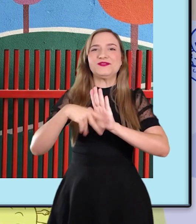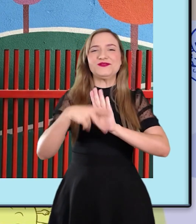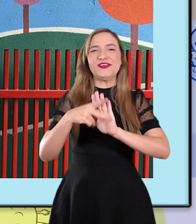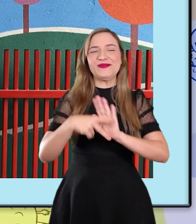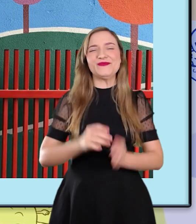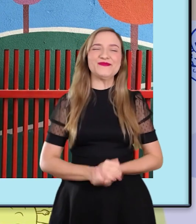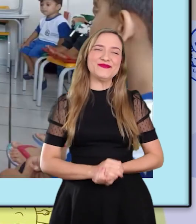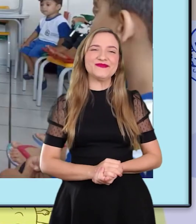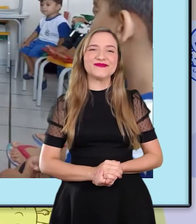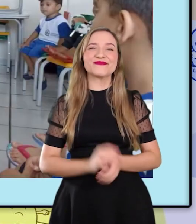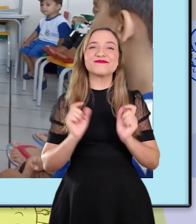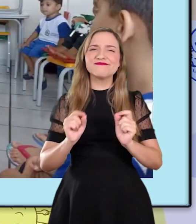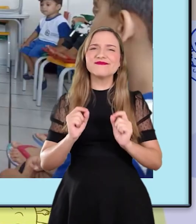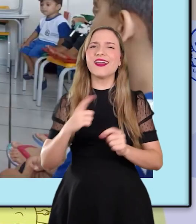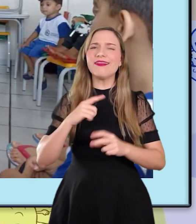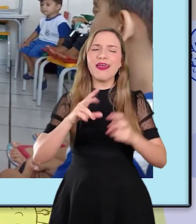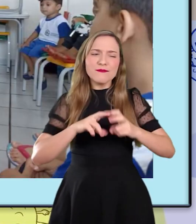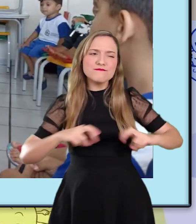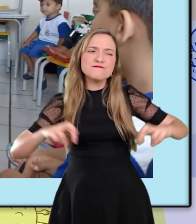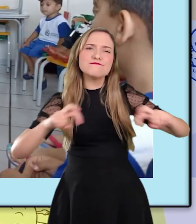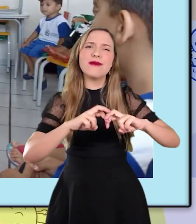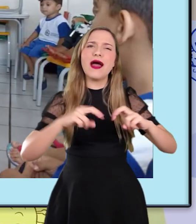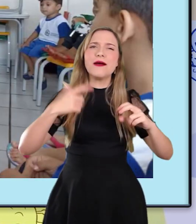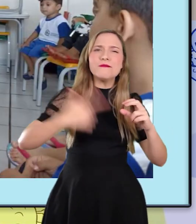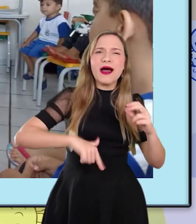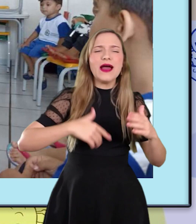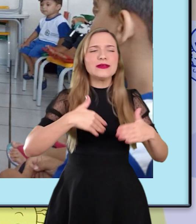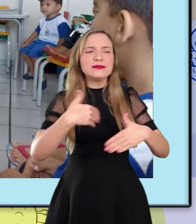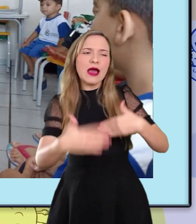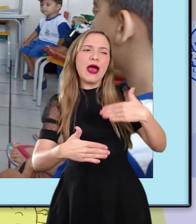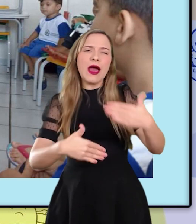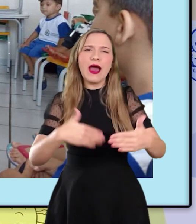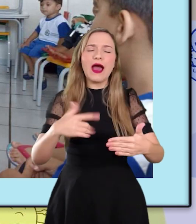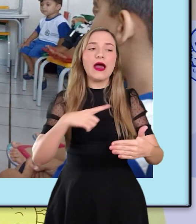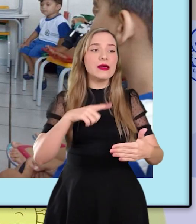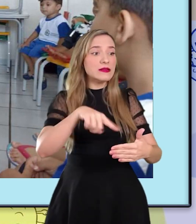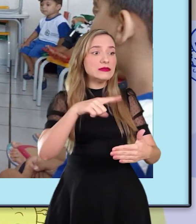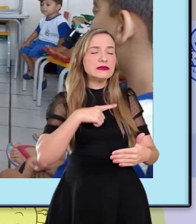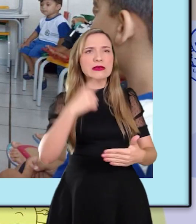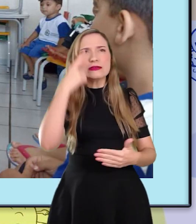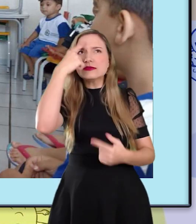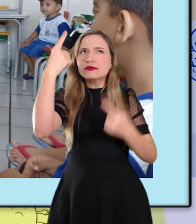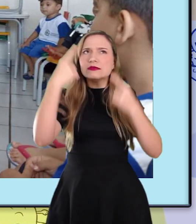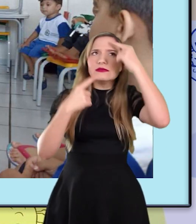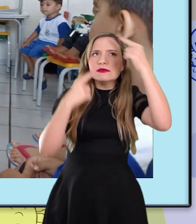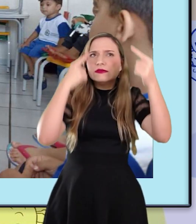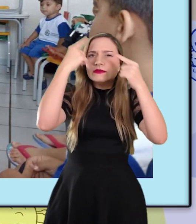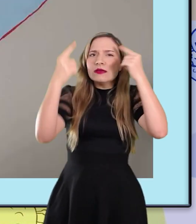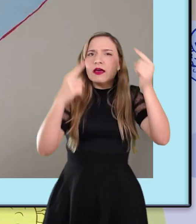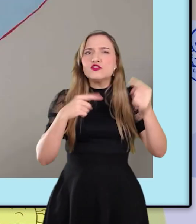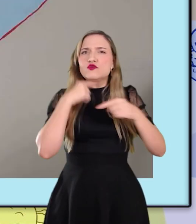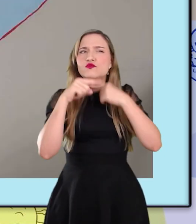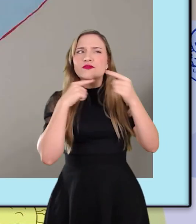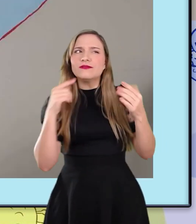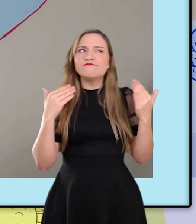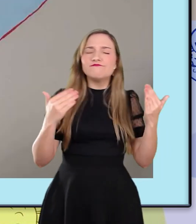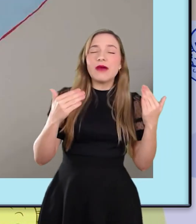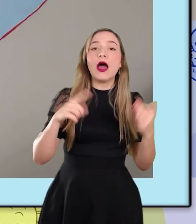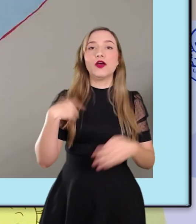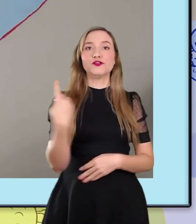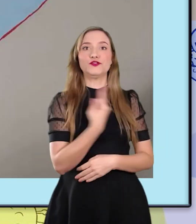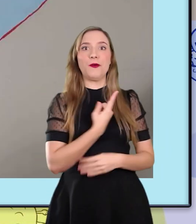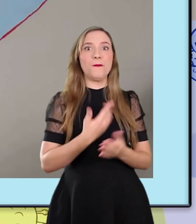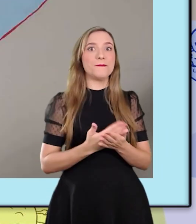projeto. E a cada roda de conversa surgiam outras e outras questões. Então,